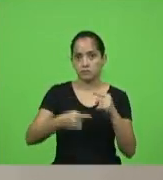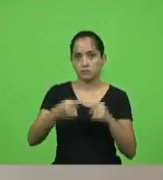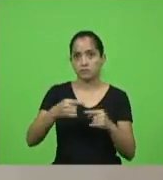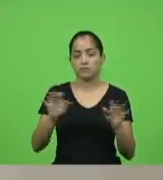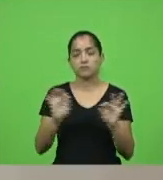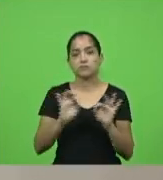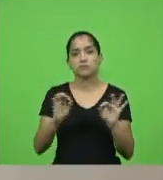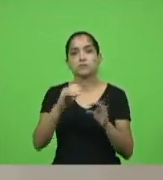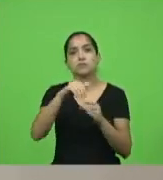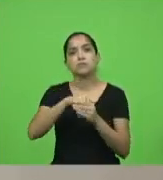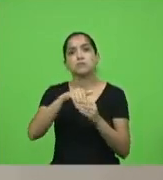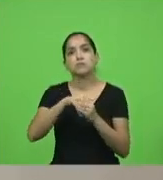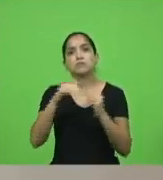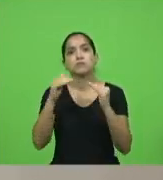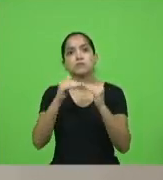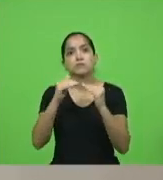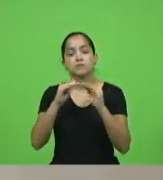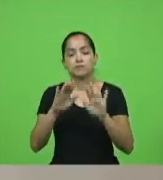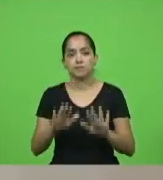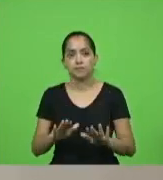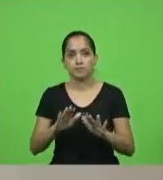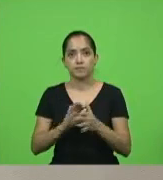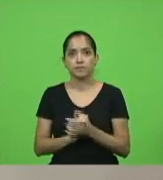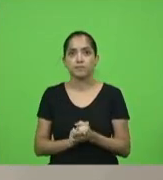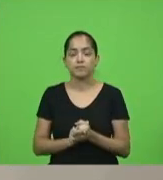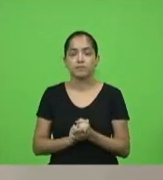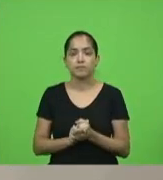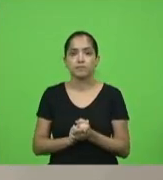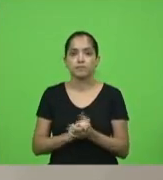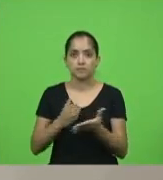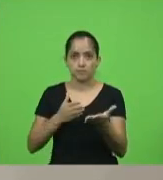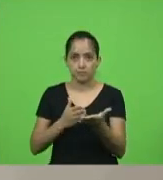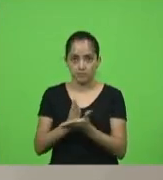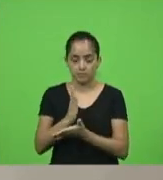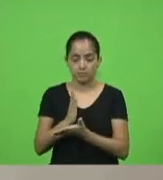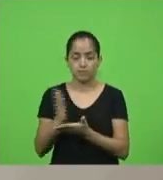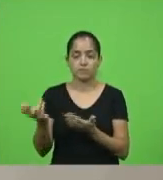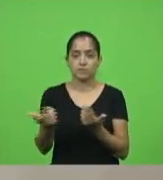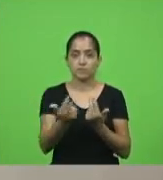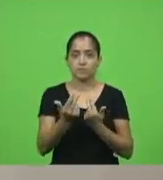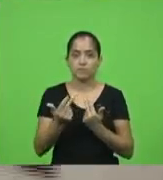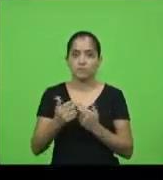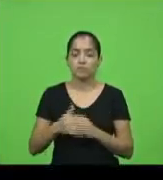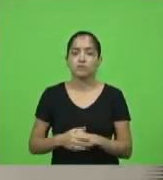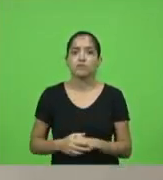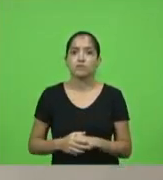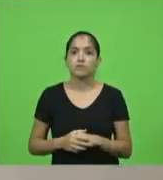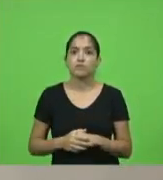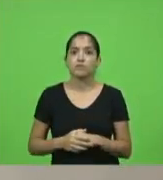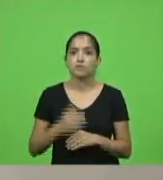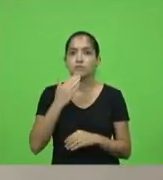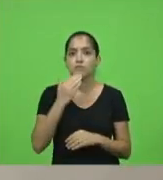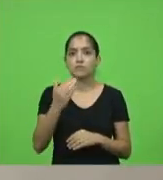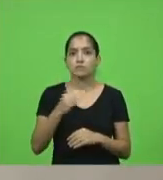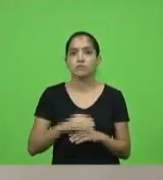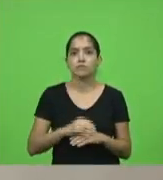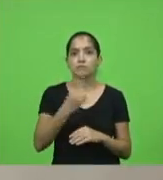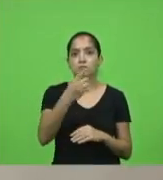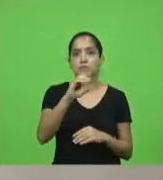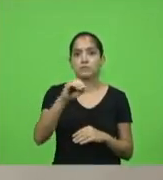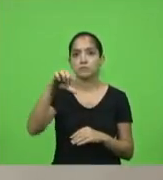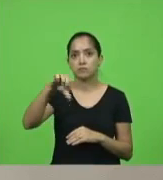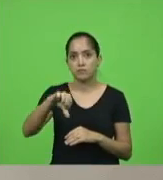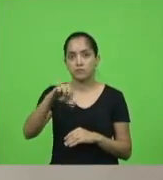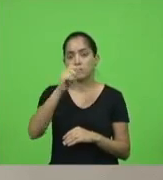discutir em votação deputados que aprovam permaneçam como se encontram aprovado por unanimidade pedido de informação 109 autor